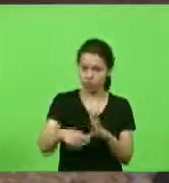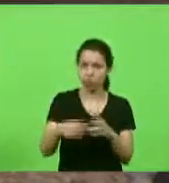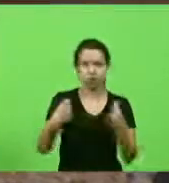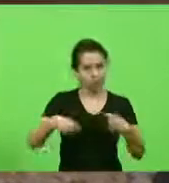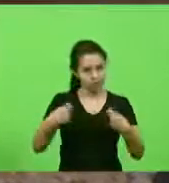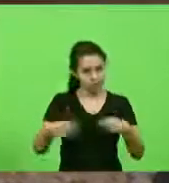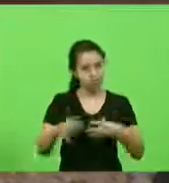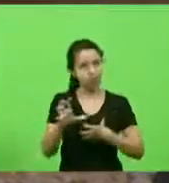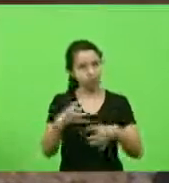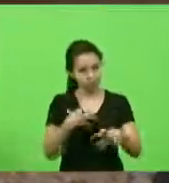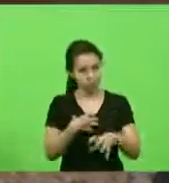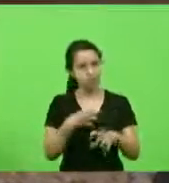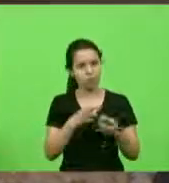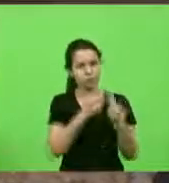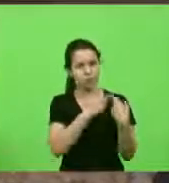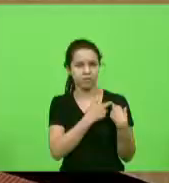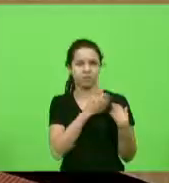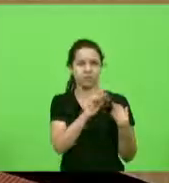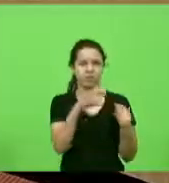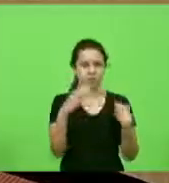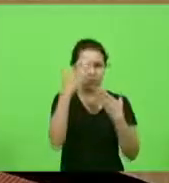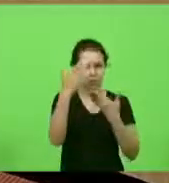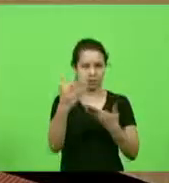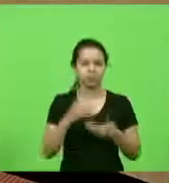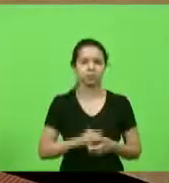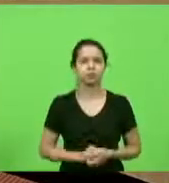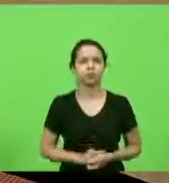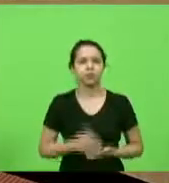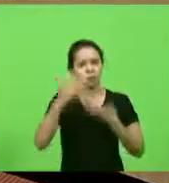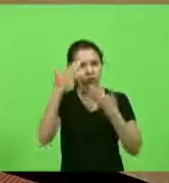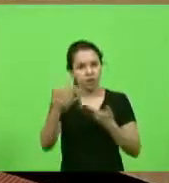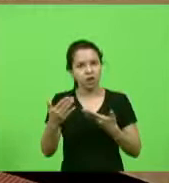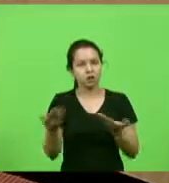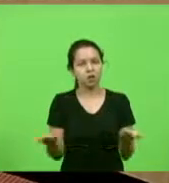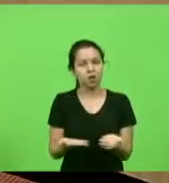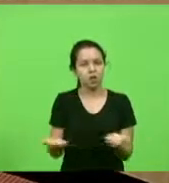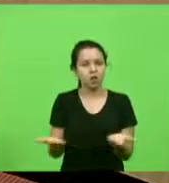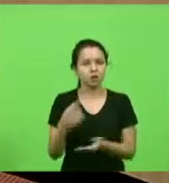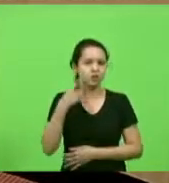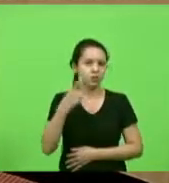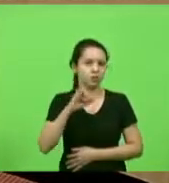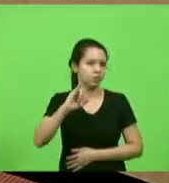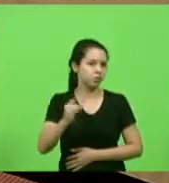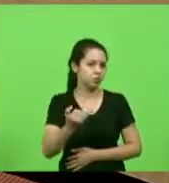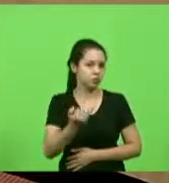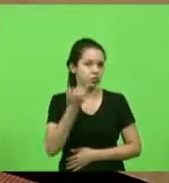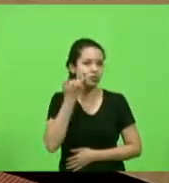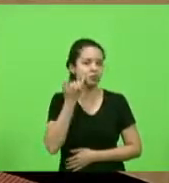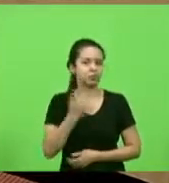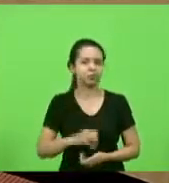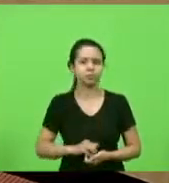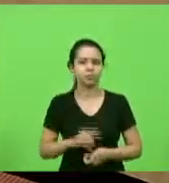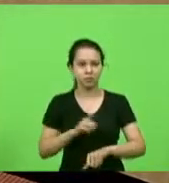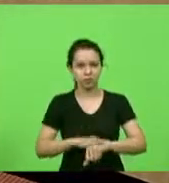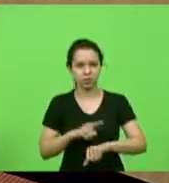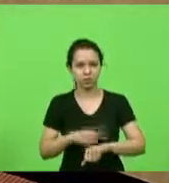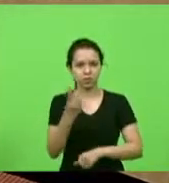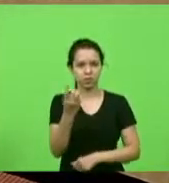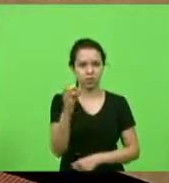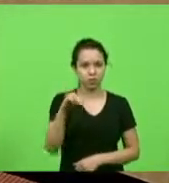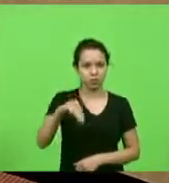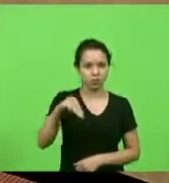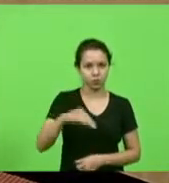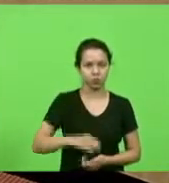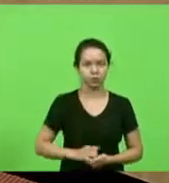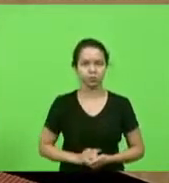com Santa Catarina muito obrigado obrigado deputado próximo a falar deputado Gessé Lopes por 10 minutos os deputados